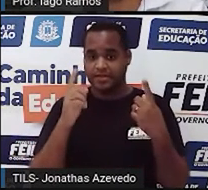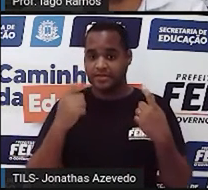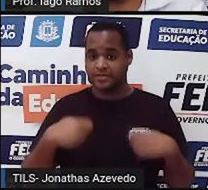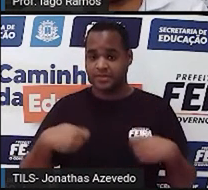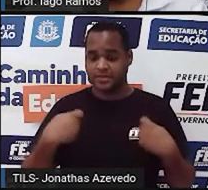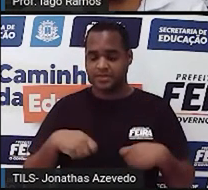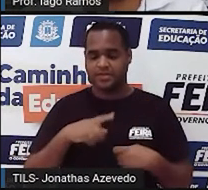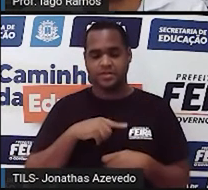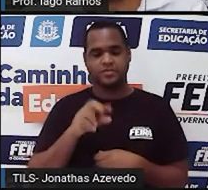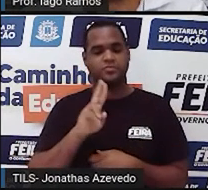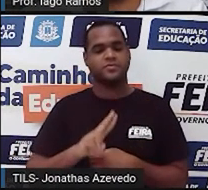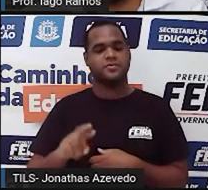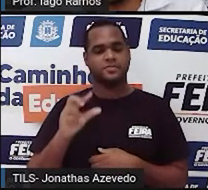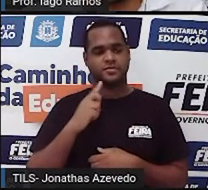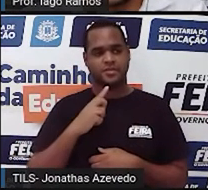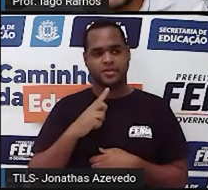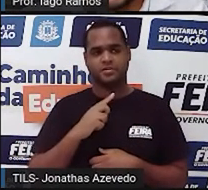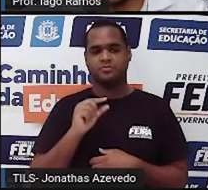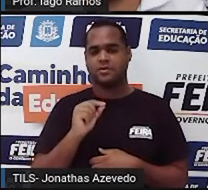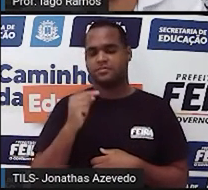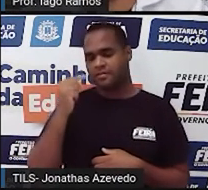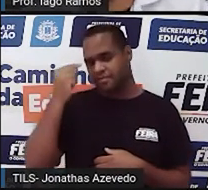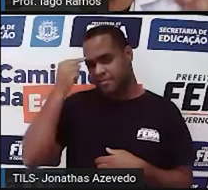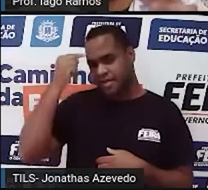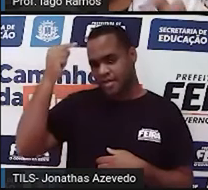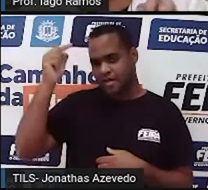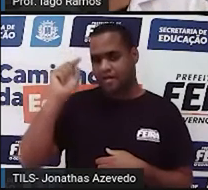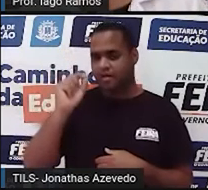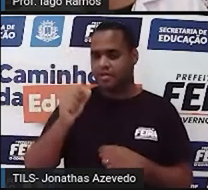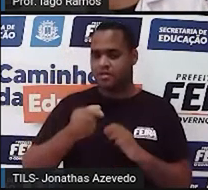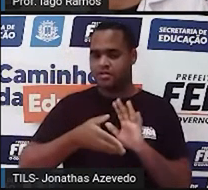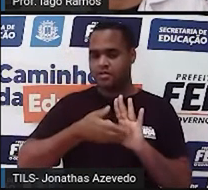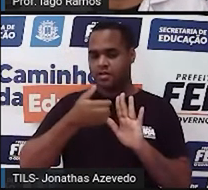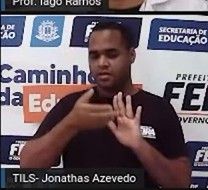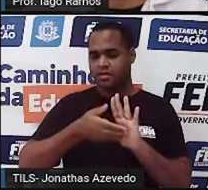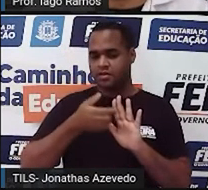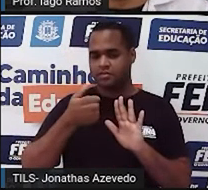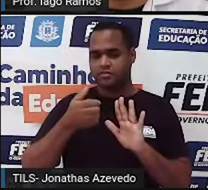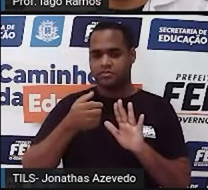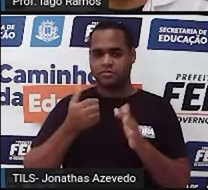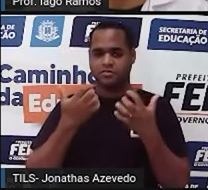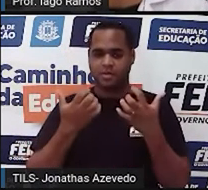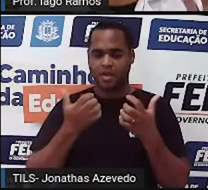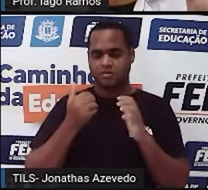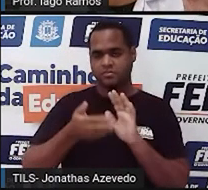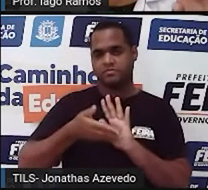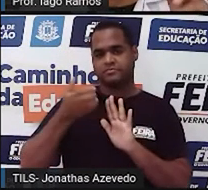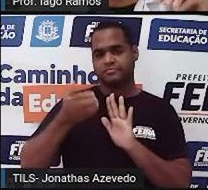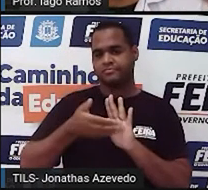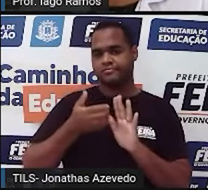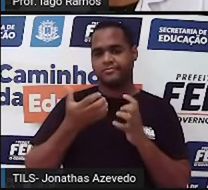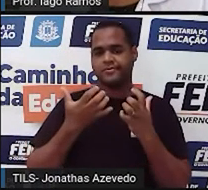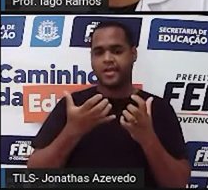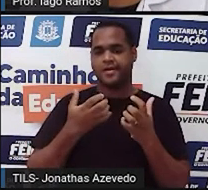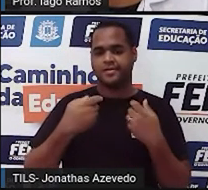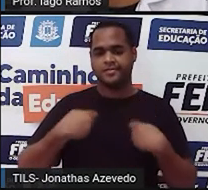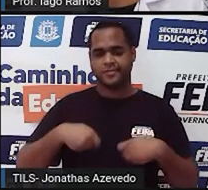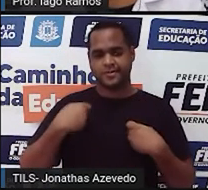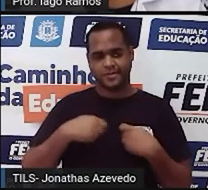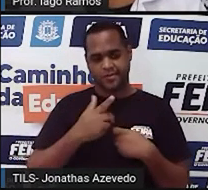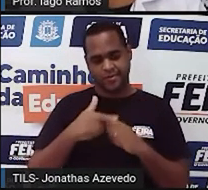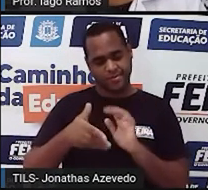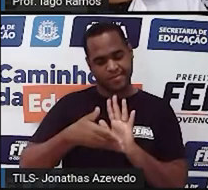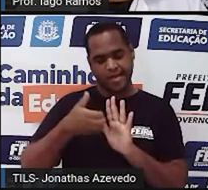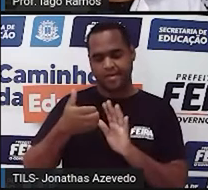usar as ideias de retirar. Então, quando você precisa retirar uma quantidade de outra